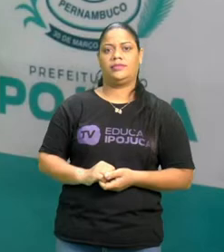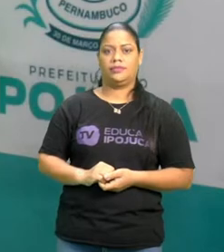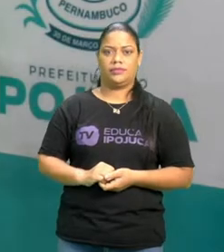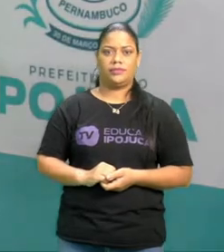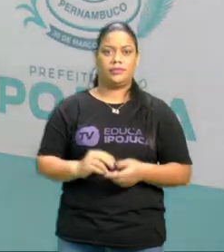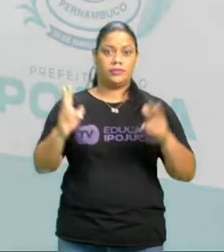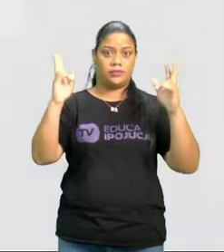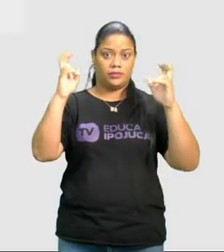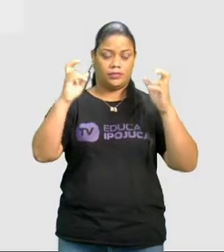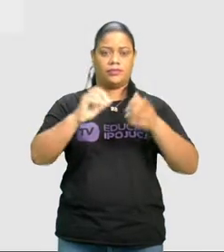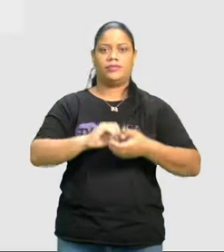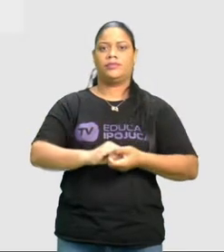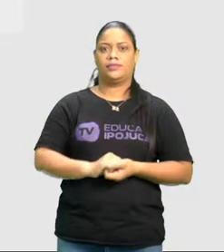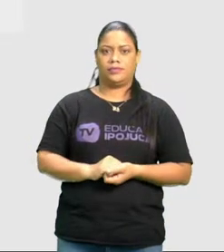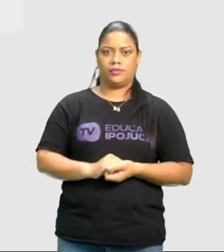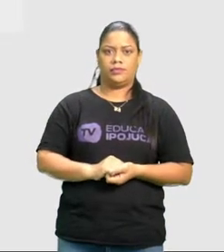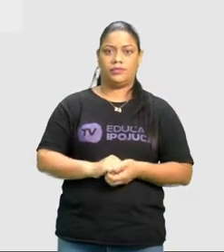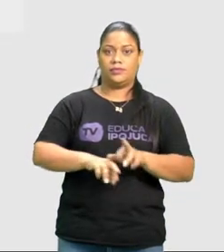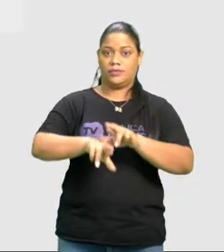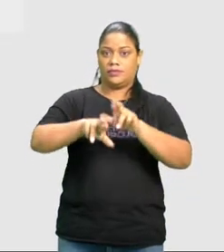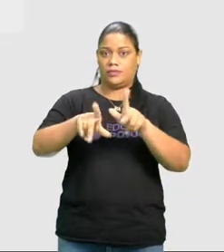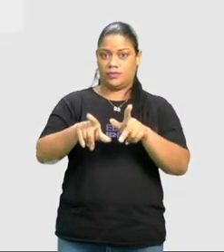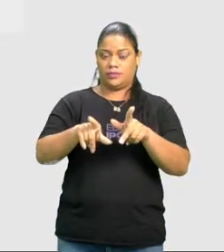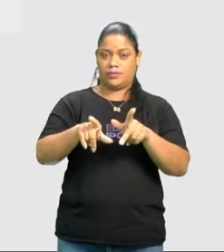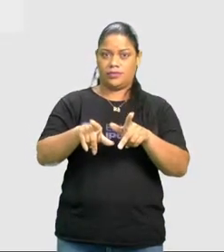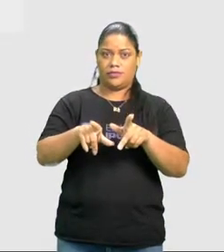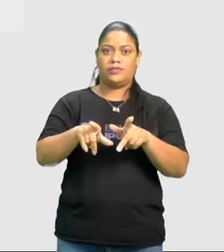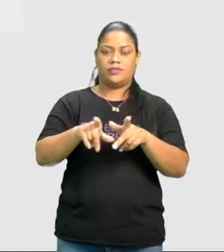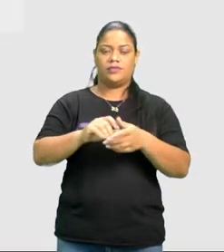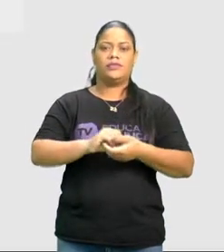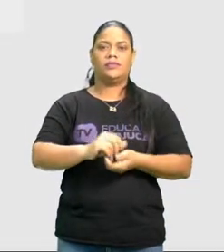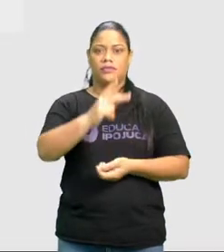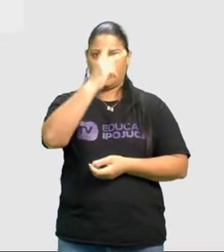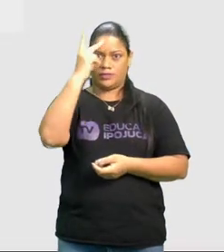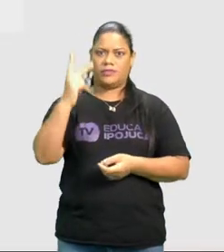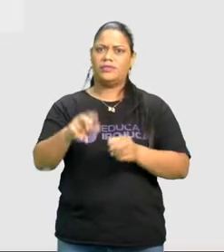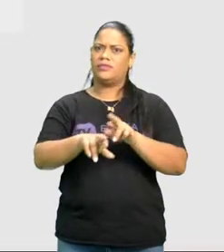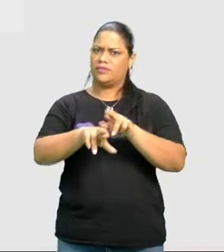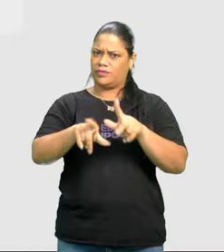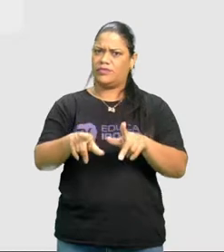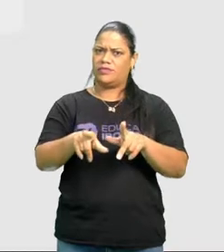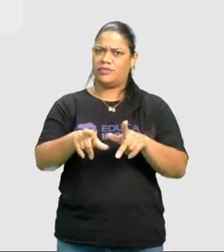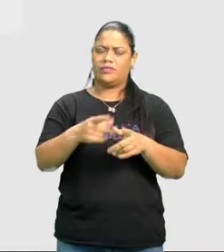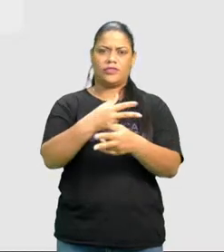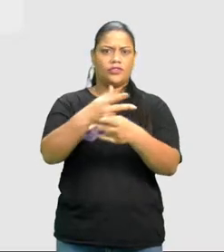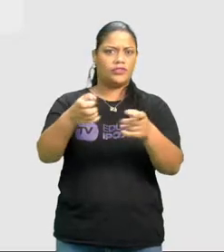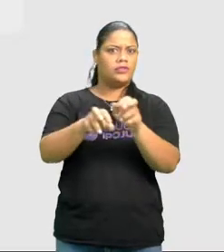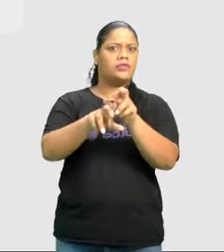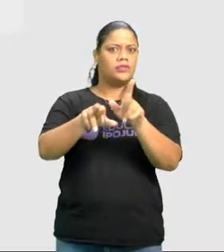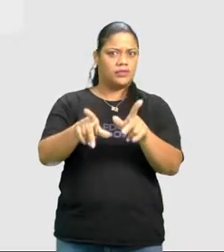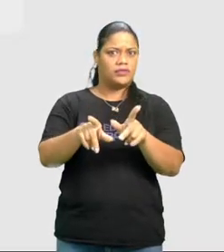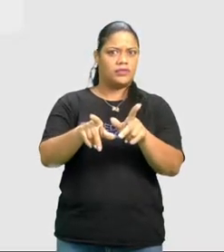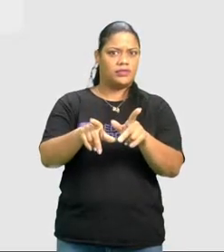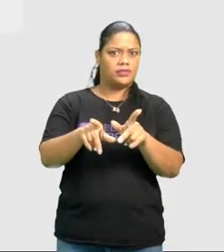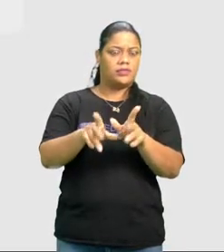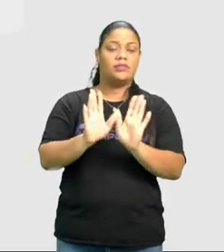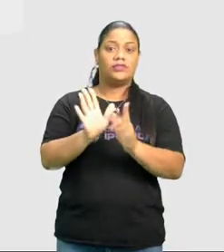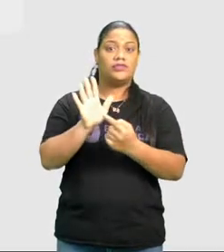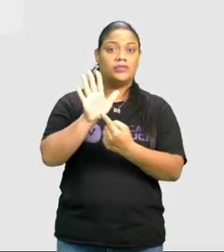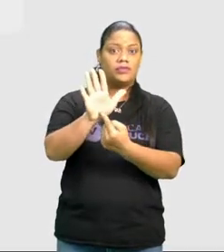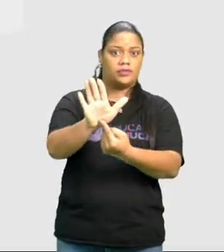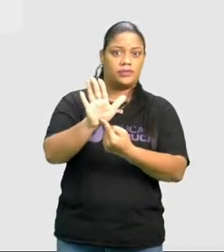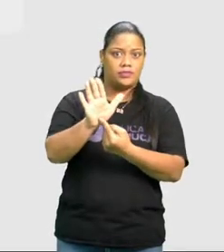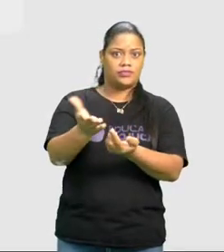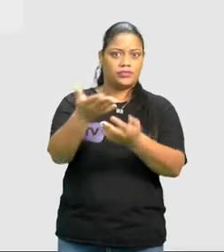O termo diversidade designa a qualidade ou condição do que é diferente. Portanto, a diversidade já traz o